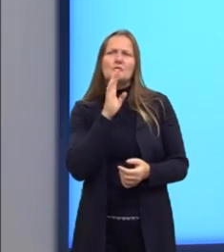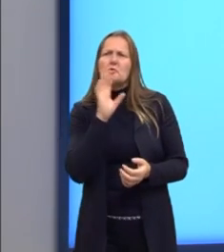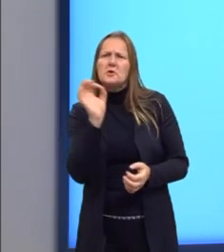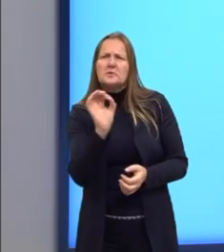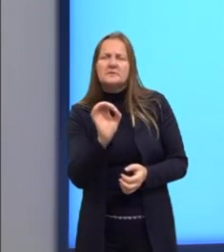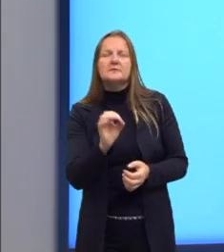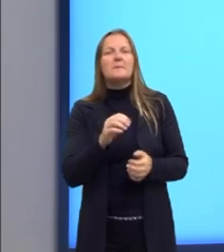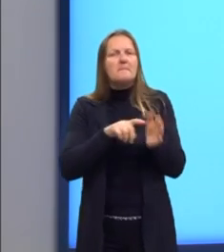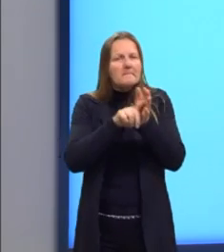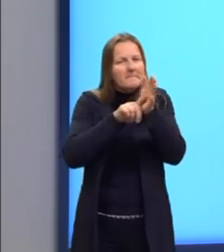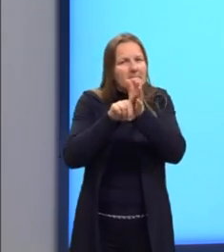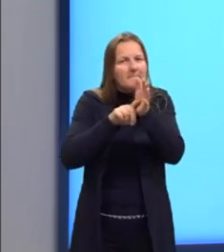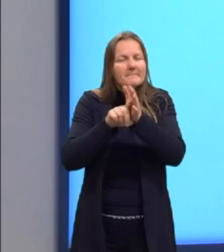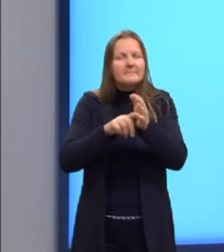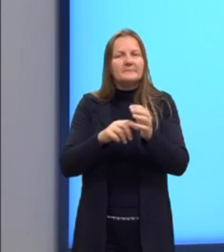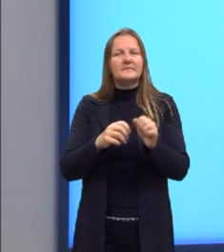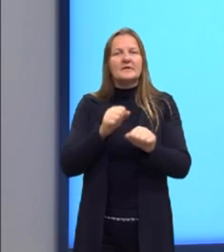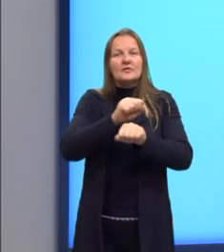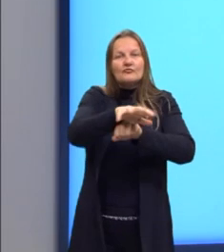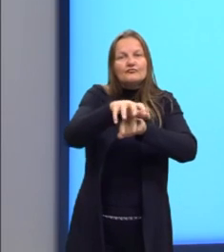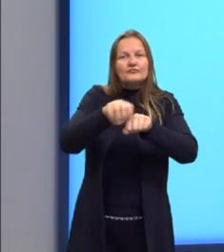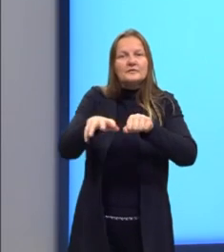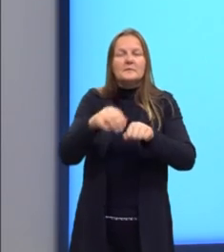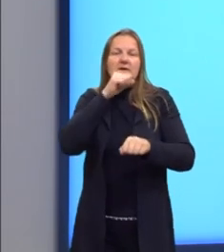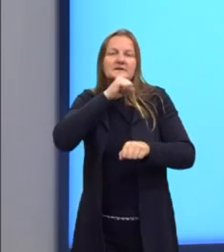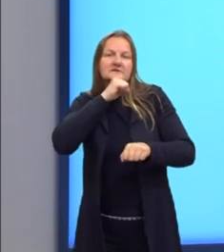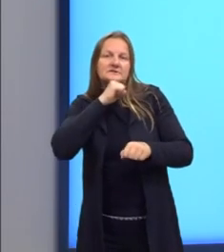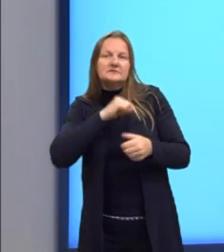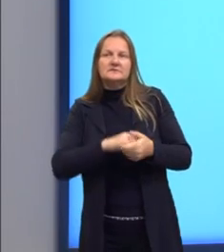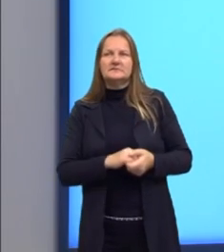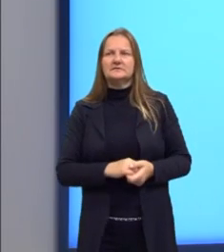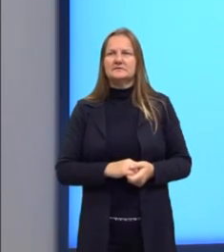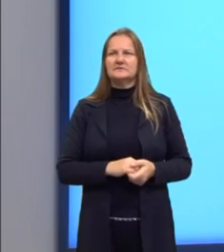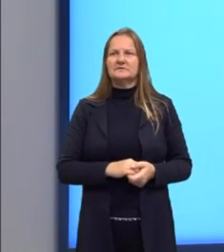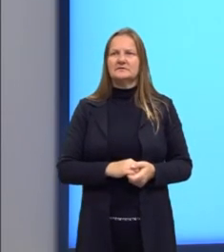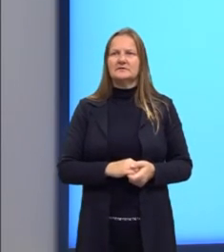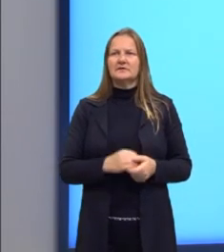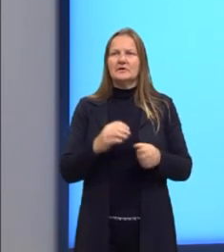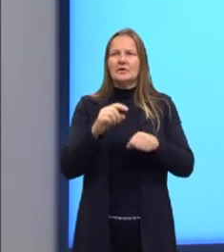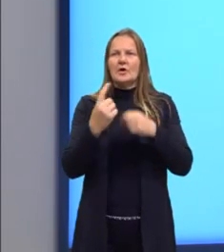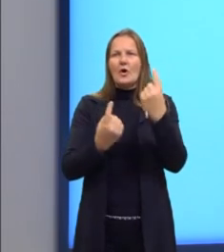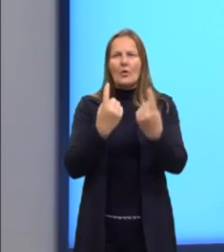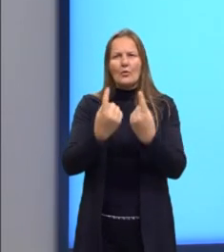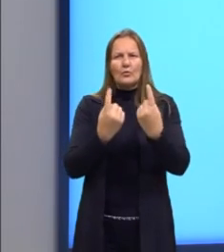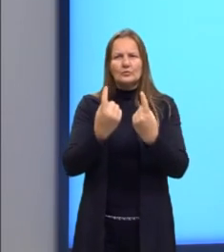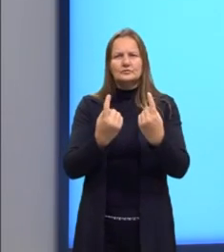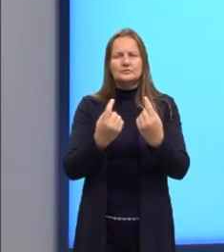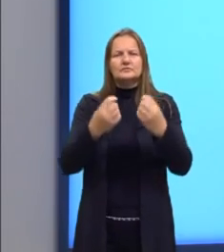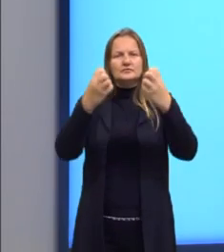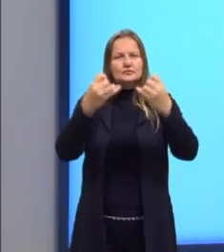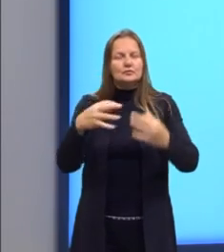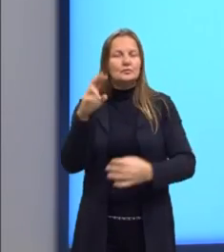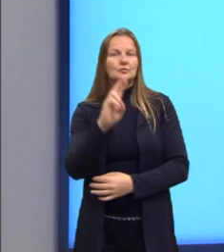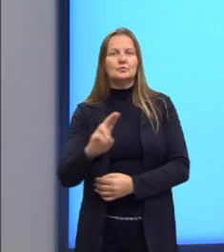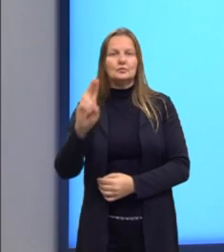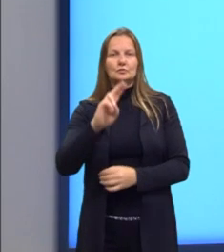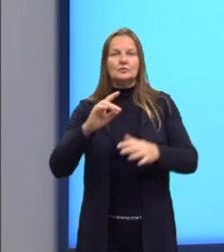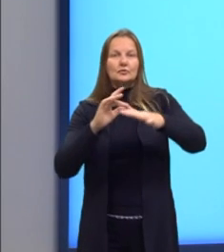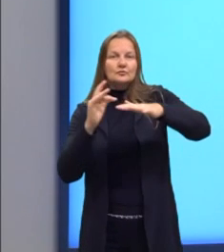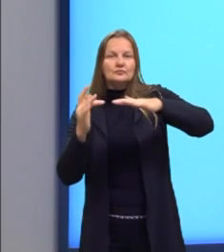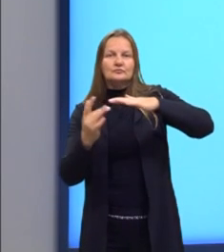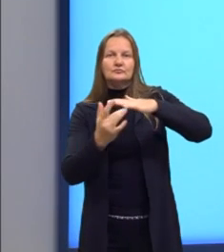conhecem, são redes mais antigas. Eu trouxe elas para falar que, a partir desses usos em redes